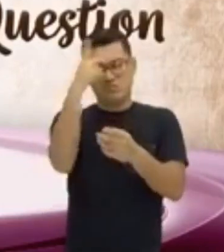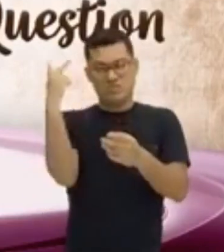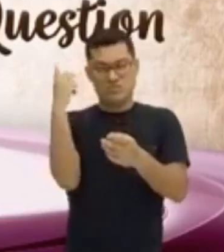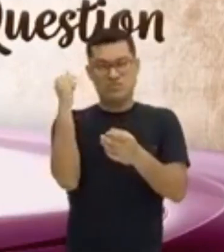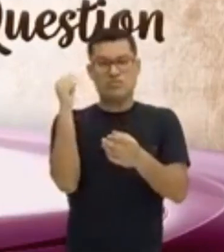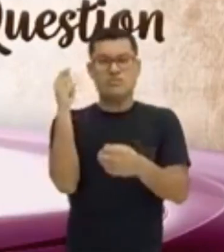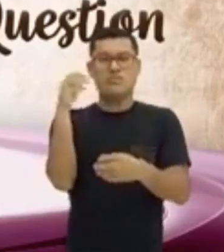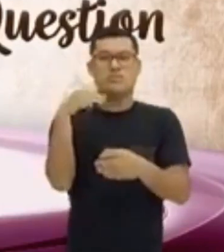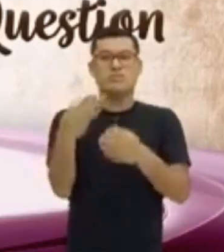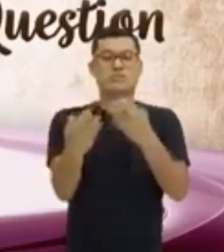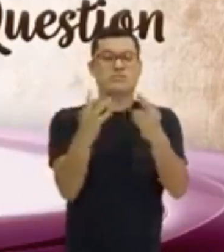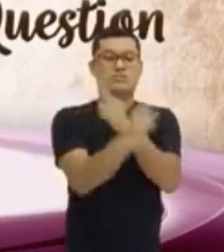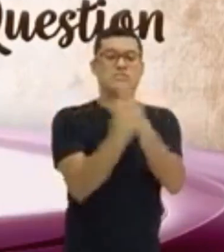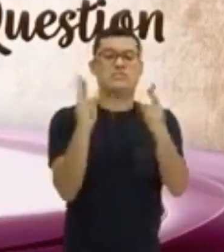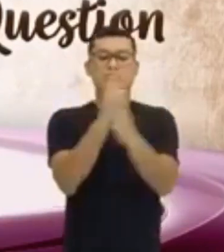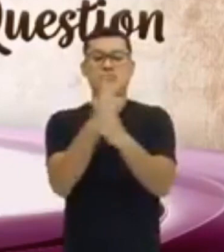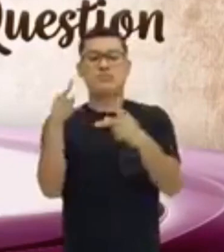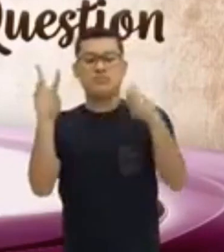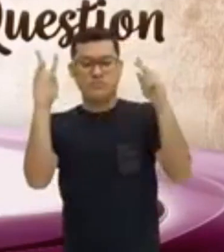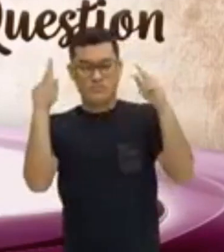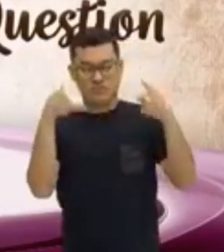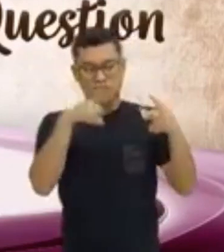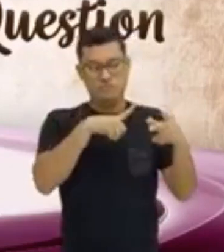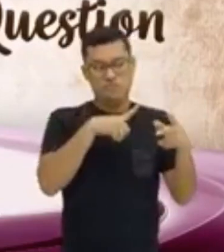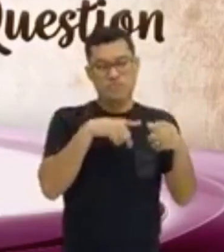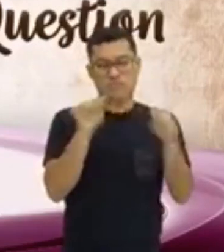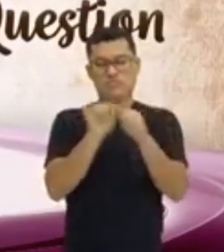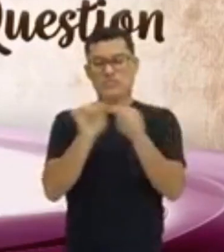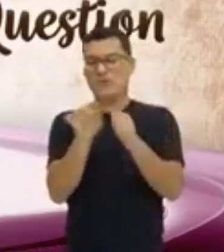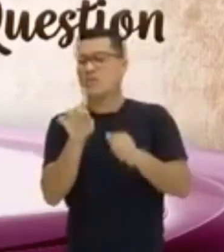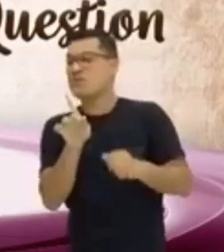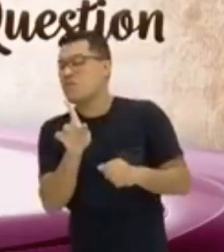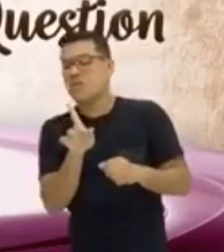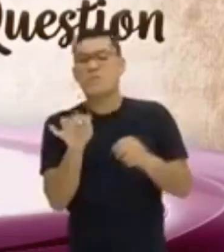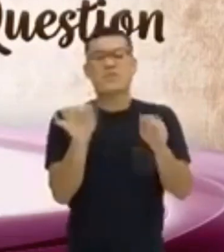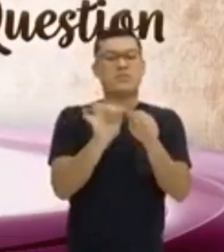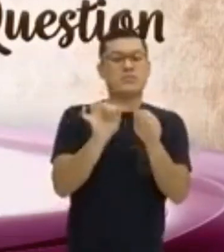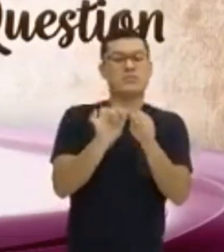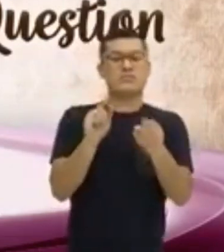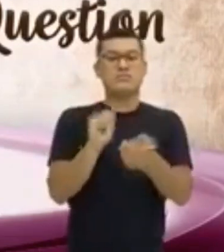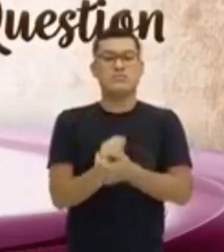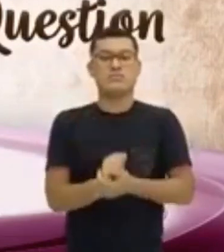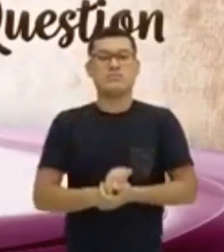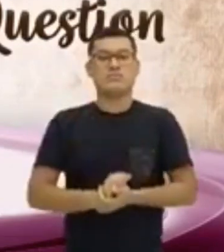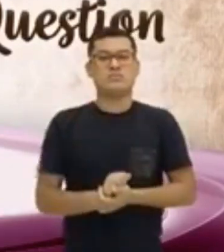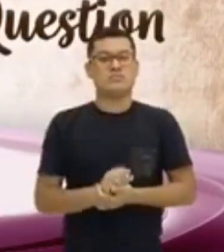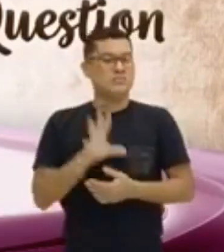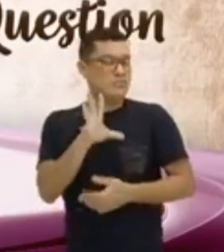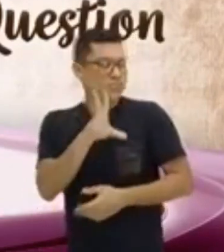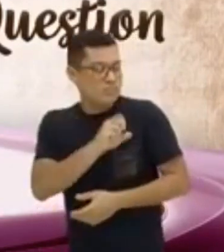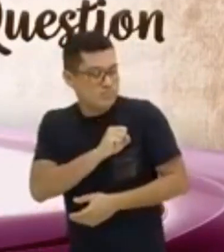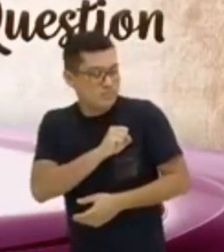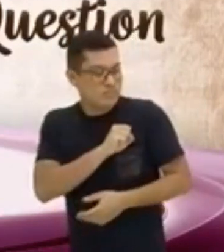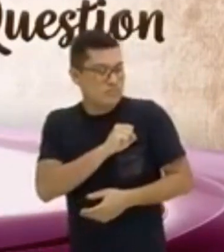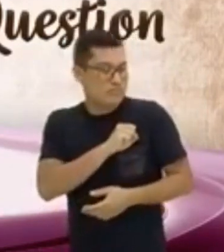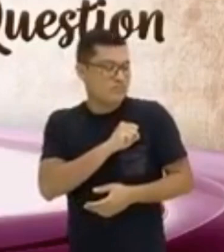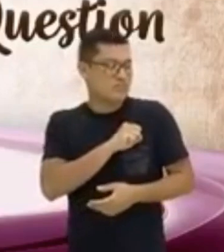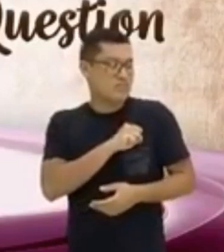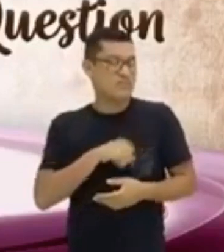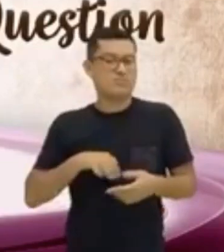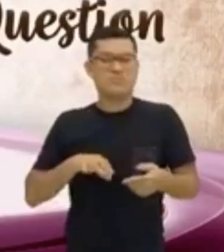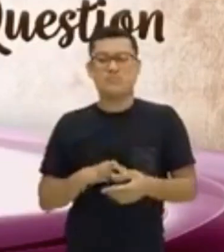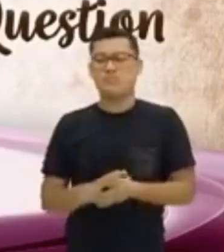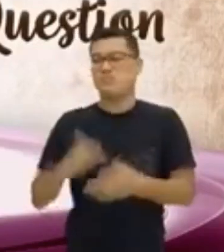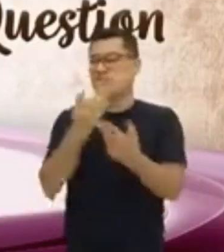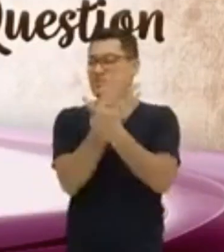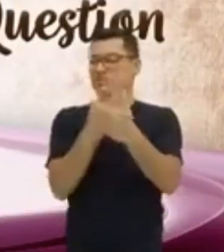a relação existencial. Fazer ou não fazer, pelo amor, pela corrupção, pela